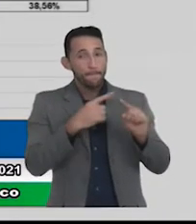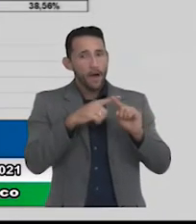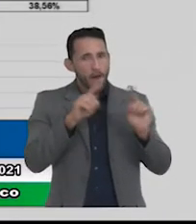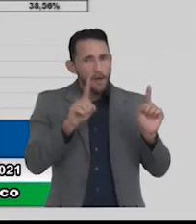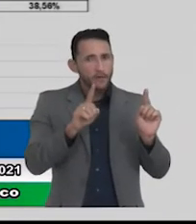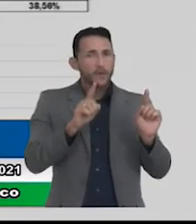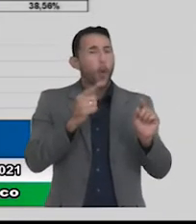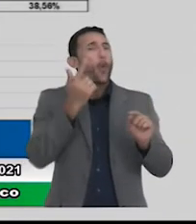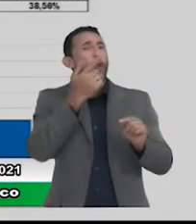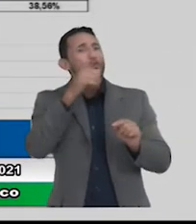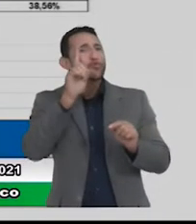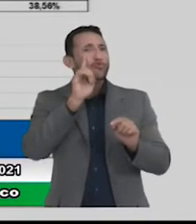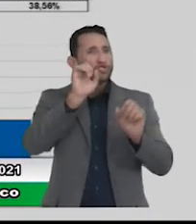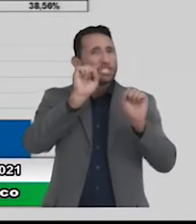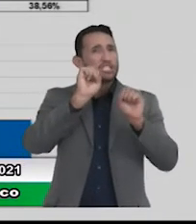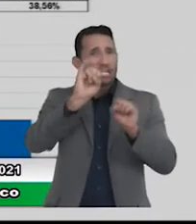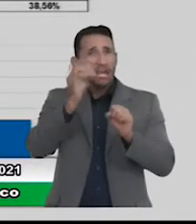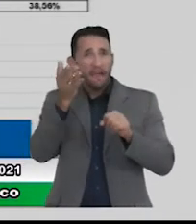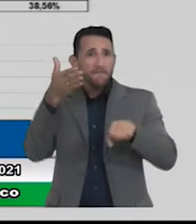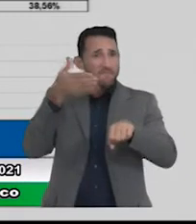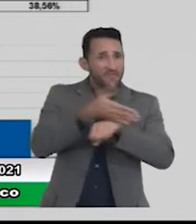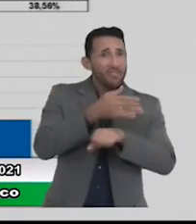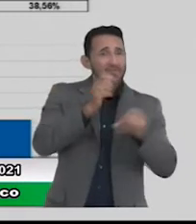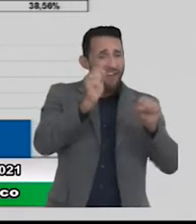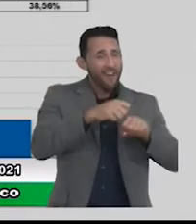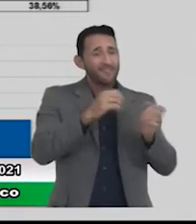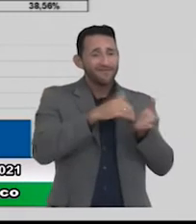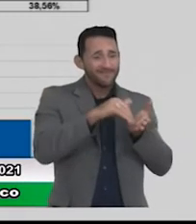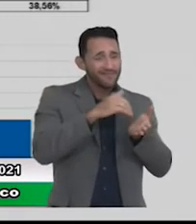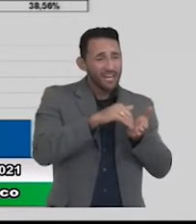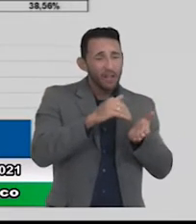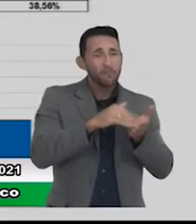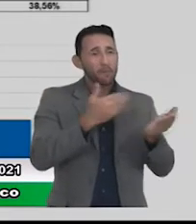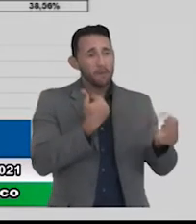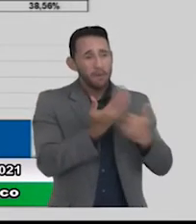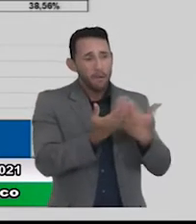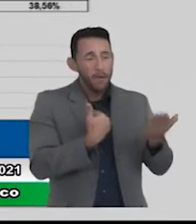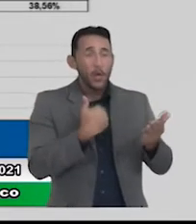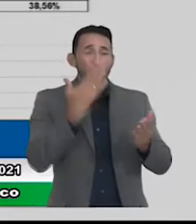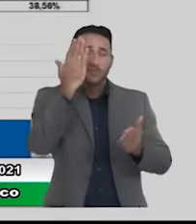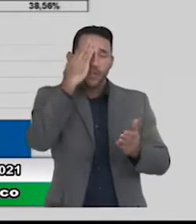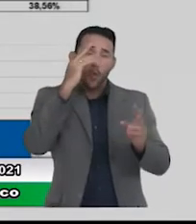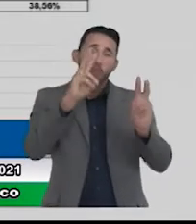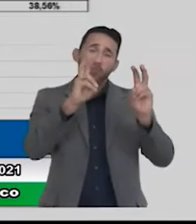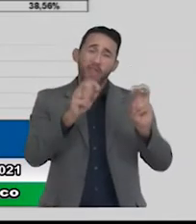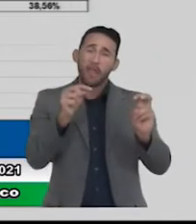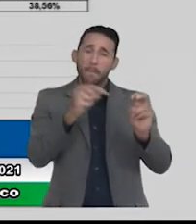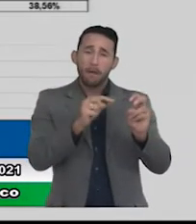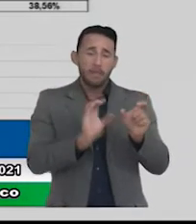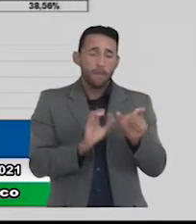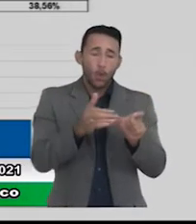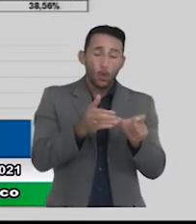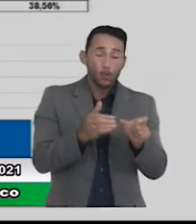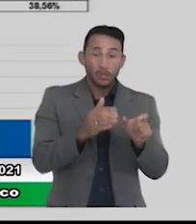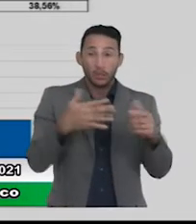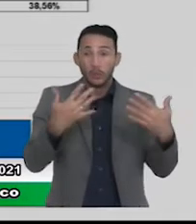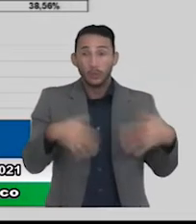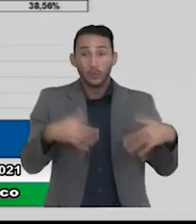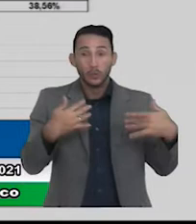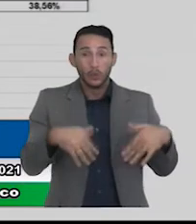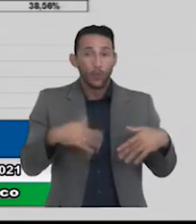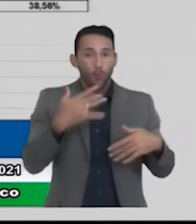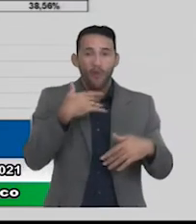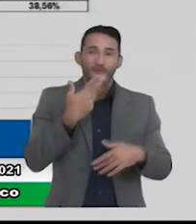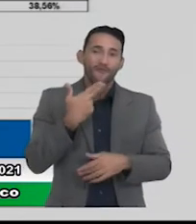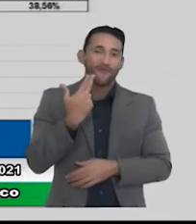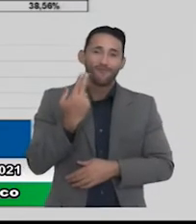aberta aqui também dentro da Secretaria e eu sei que o tema ele é os termos utilizados eles não são tão fáceis